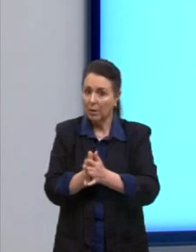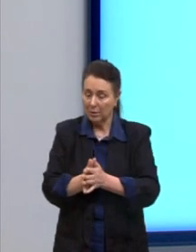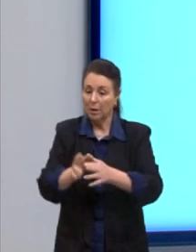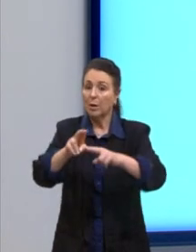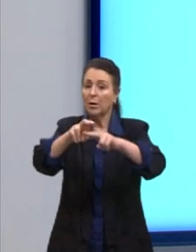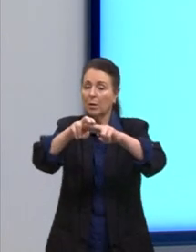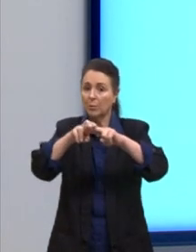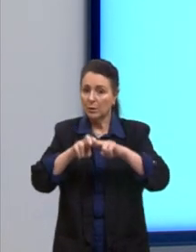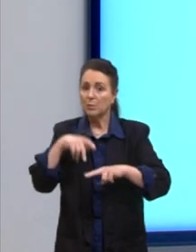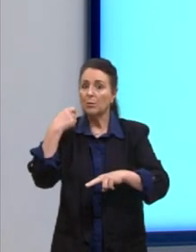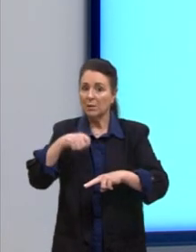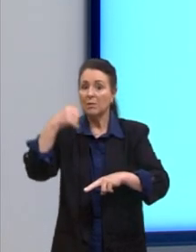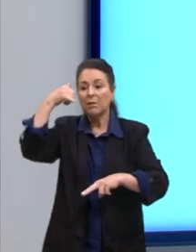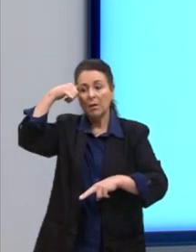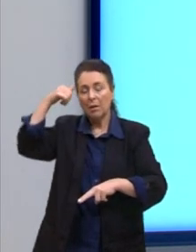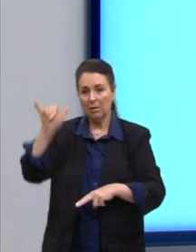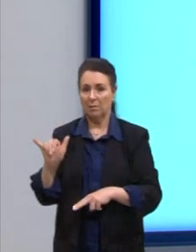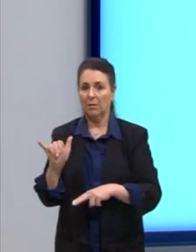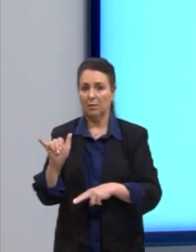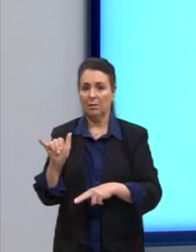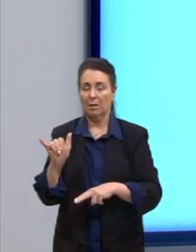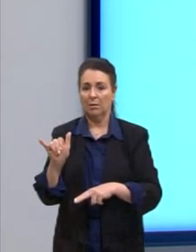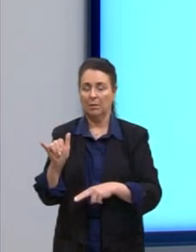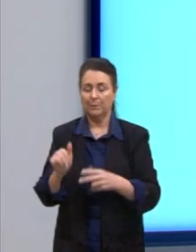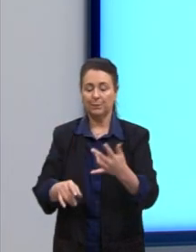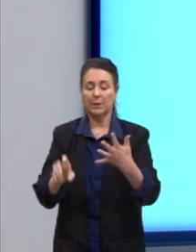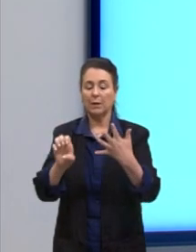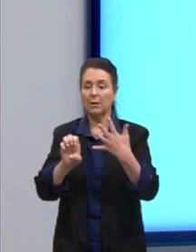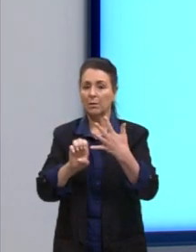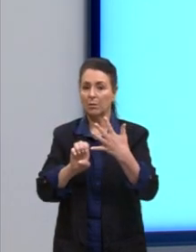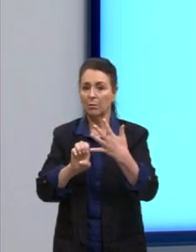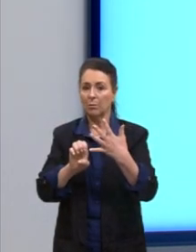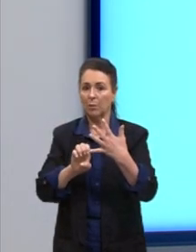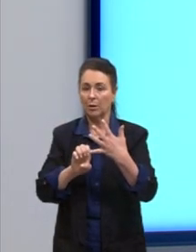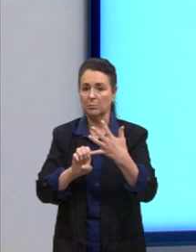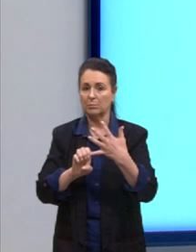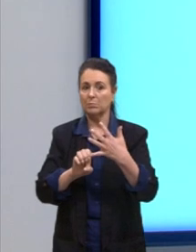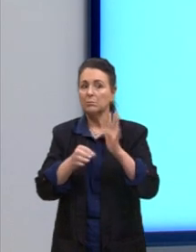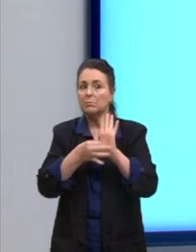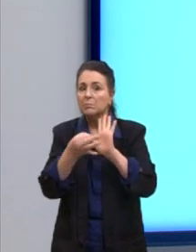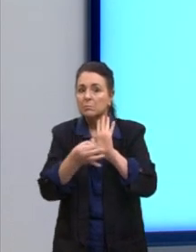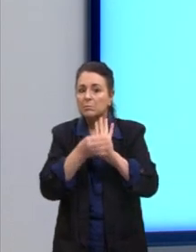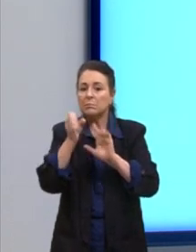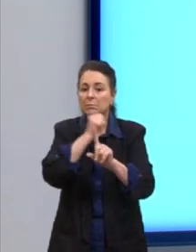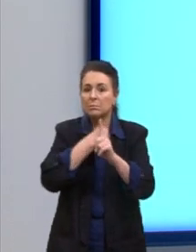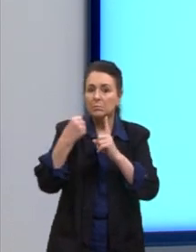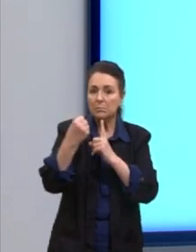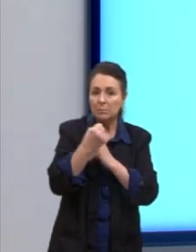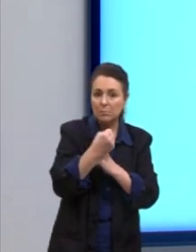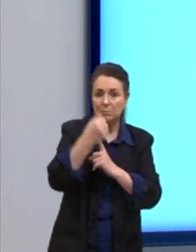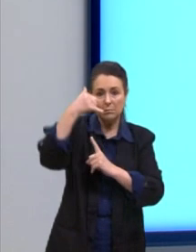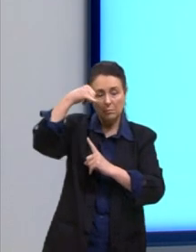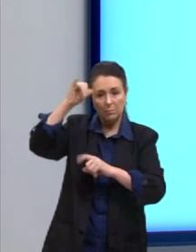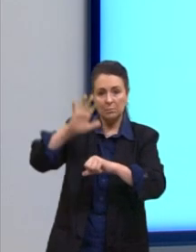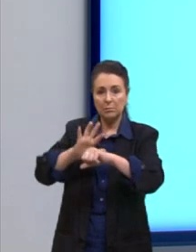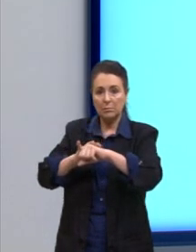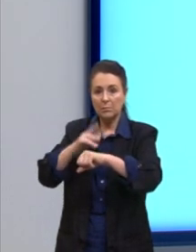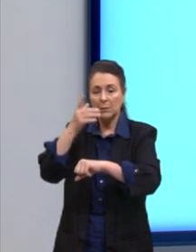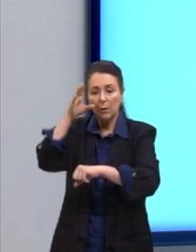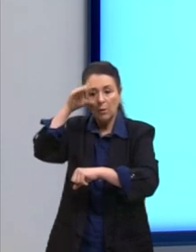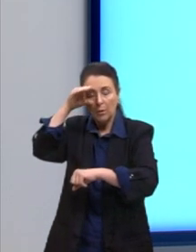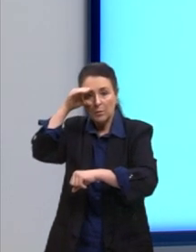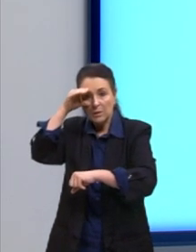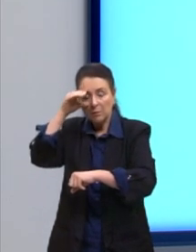essa razão deve ser combatida. Ou letra E, sugerir que a sociedade combata a doença observando os sintomas